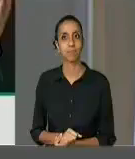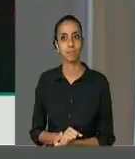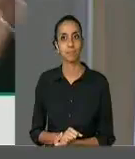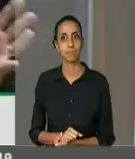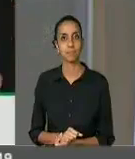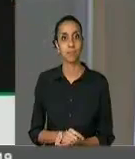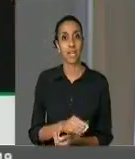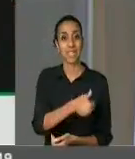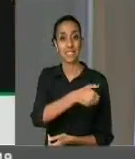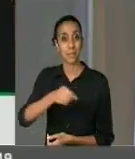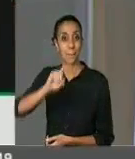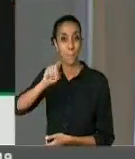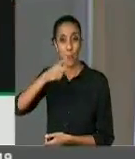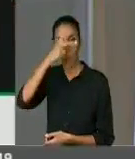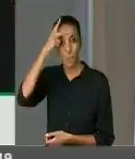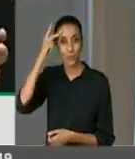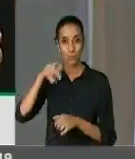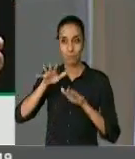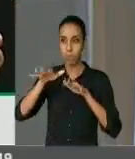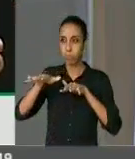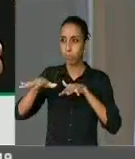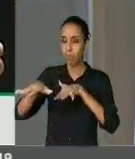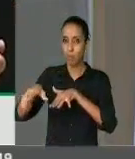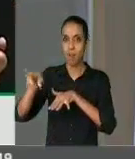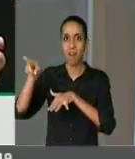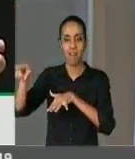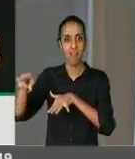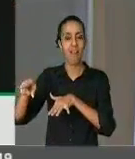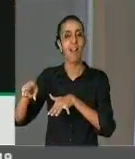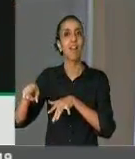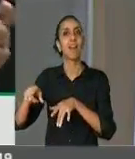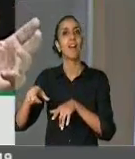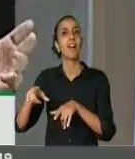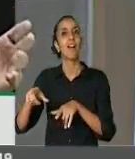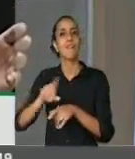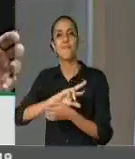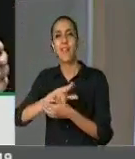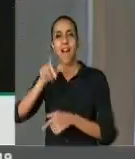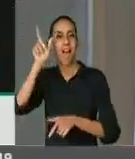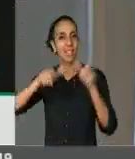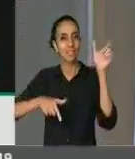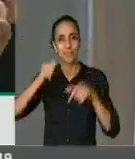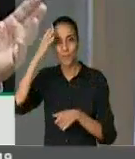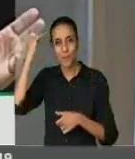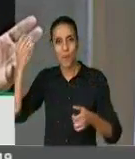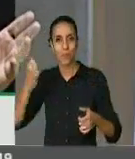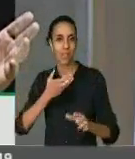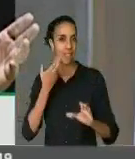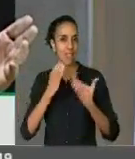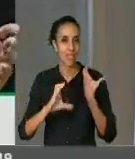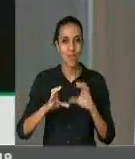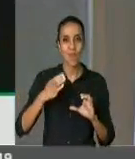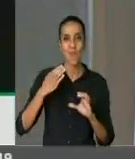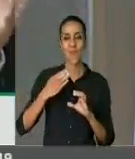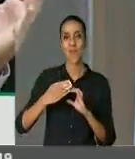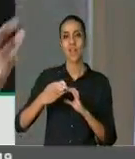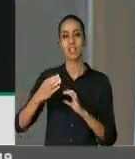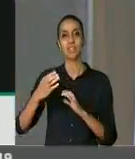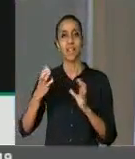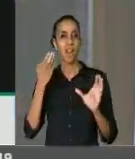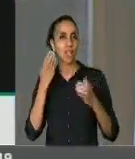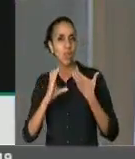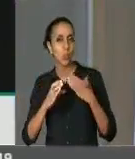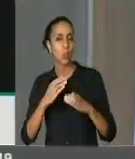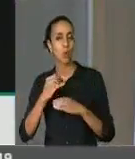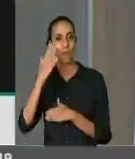100 mil pessoas com a participação de artistas, intelectuais, cantores de